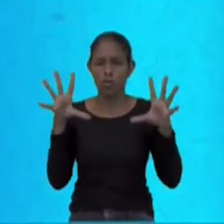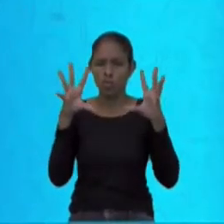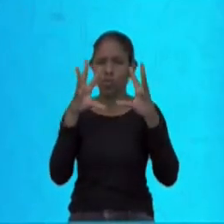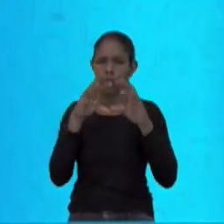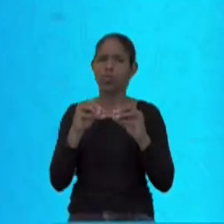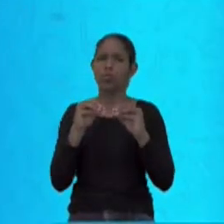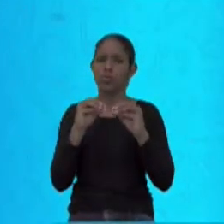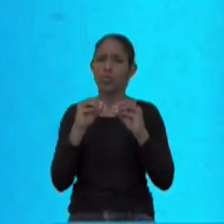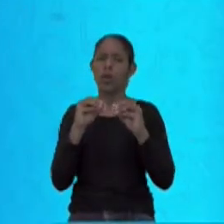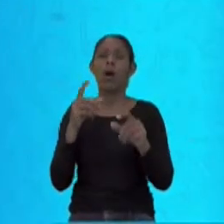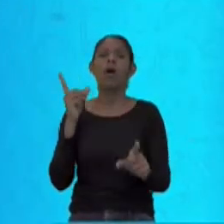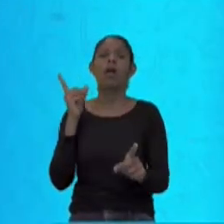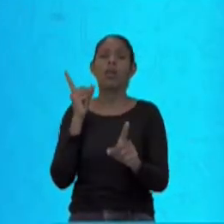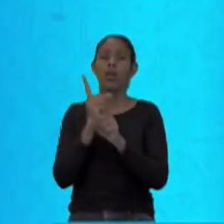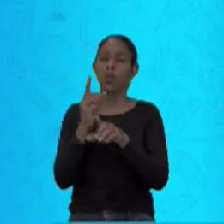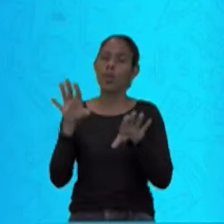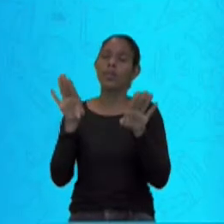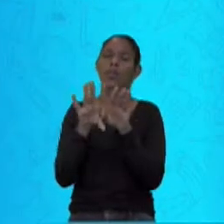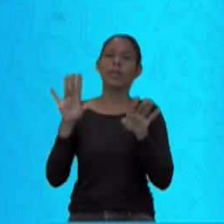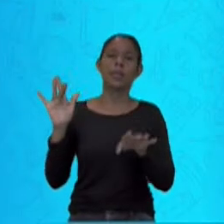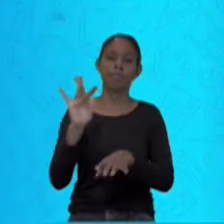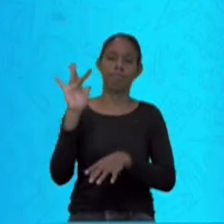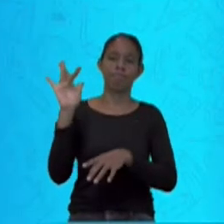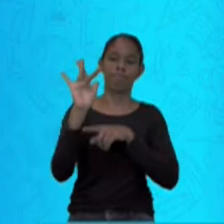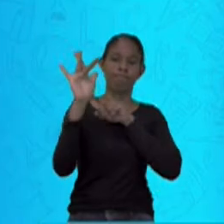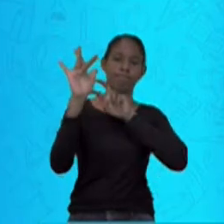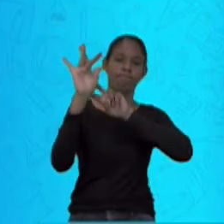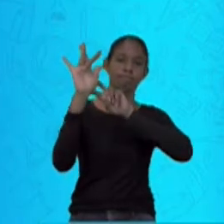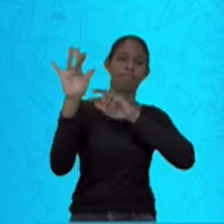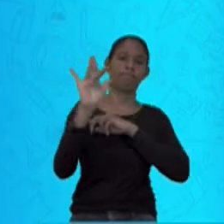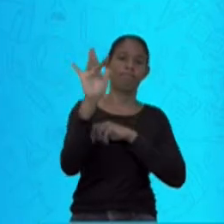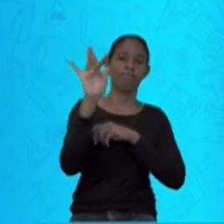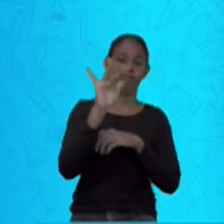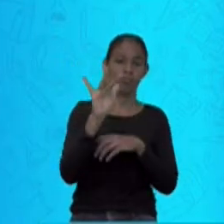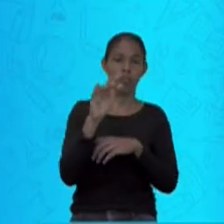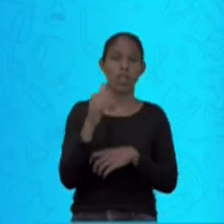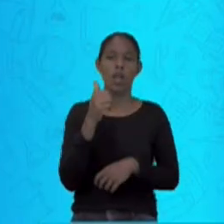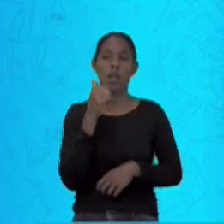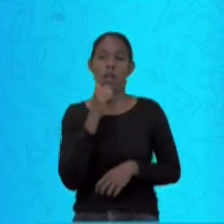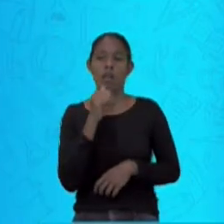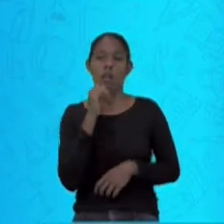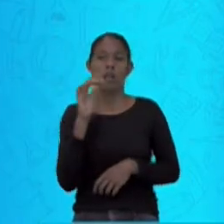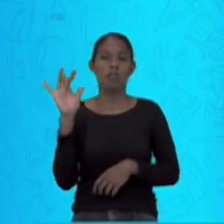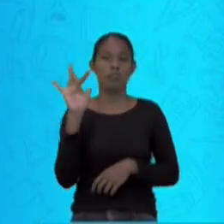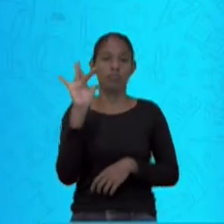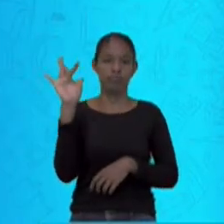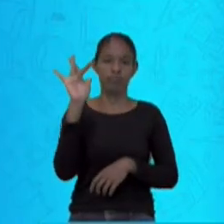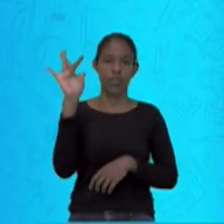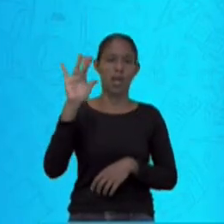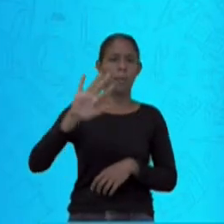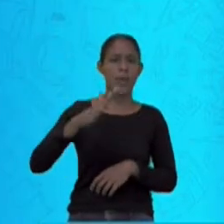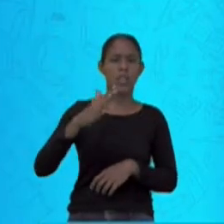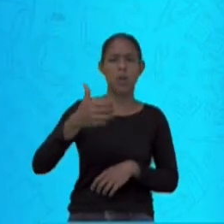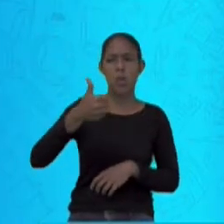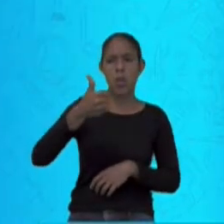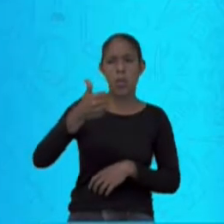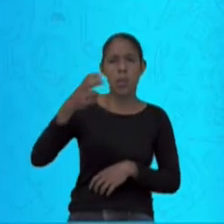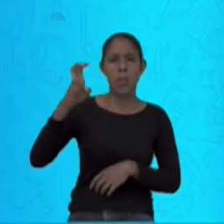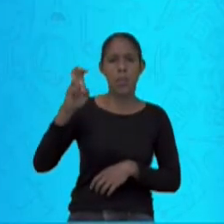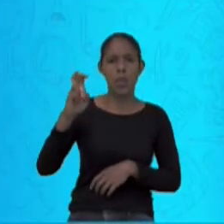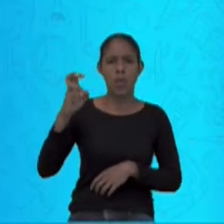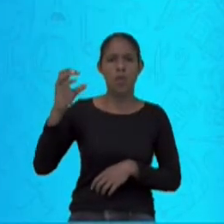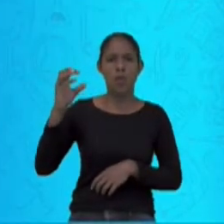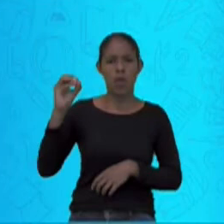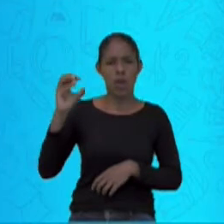Cada fêmea produz aproximadamente 1.500 mosquitos durante a sua vida. Se nós partimos do